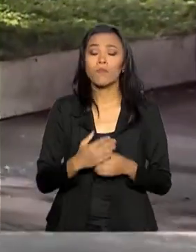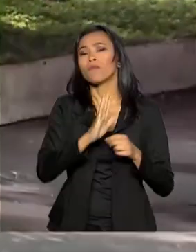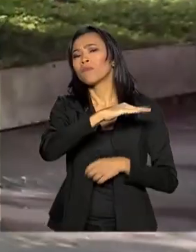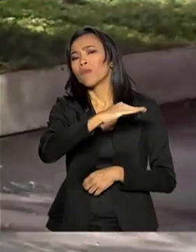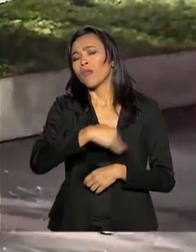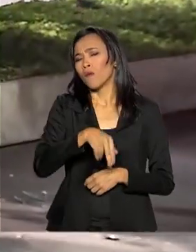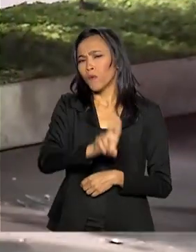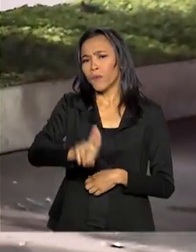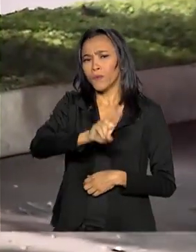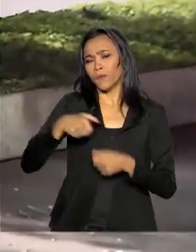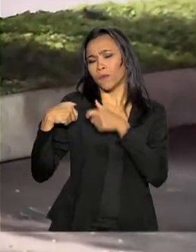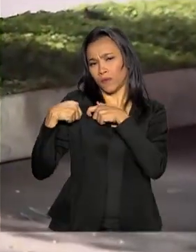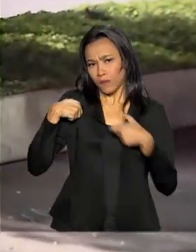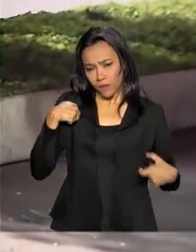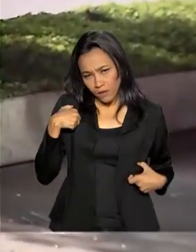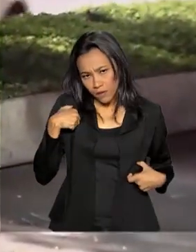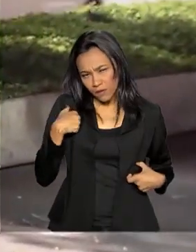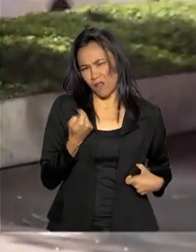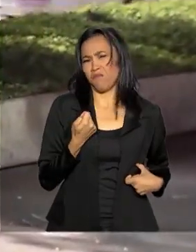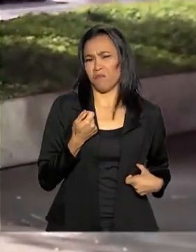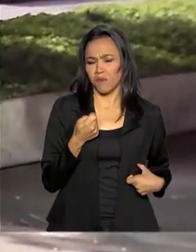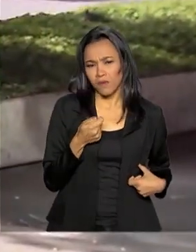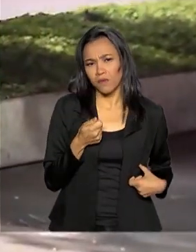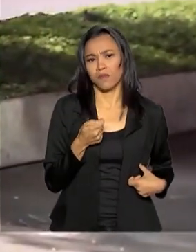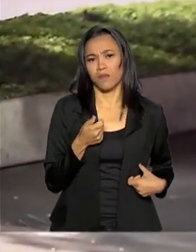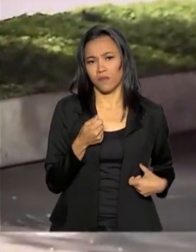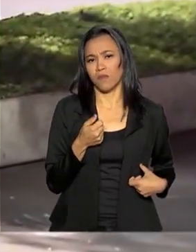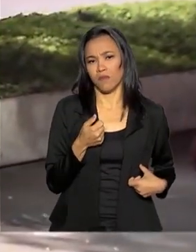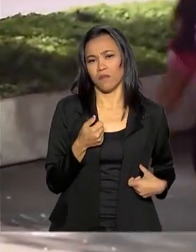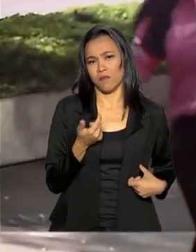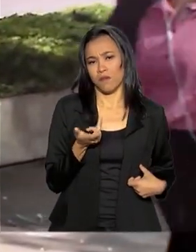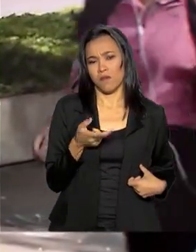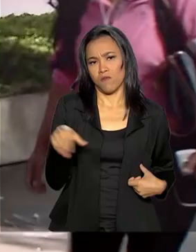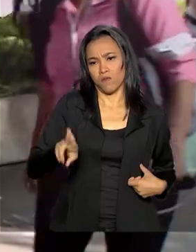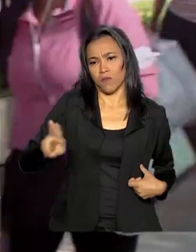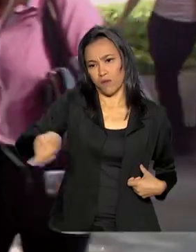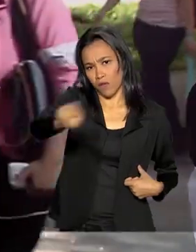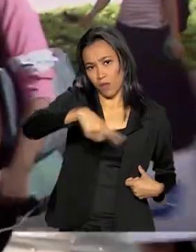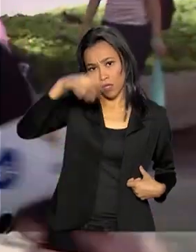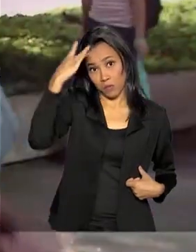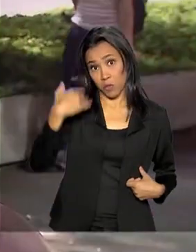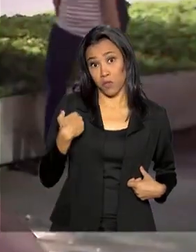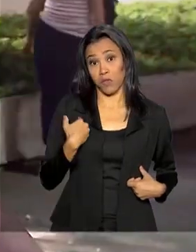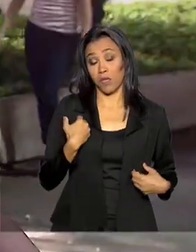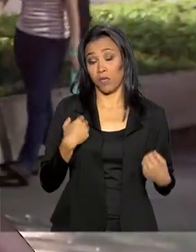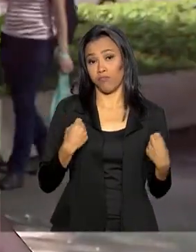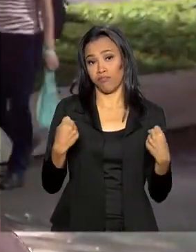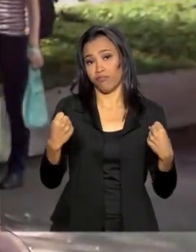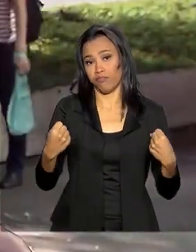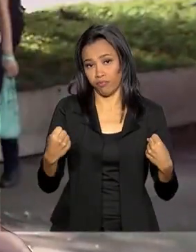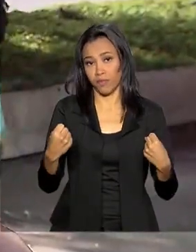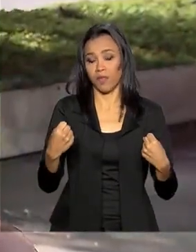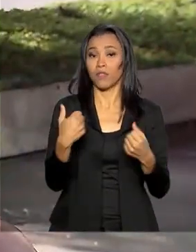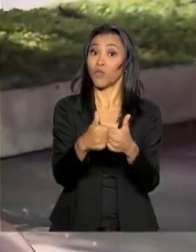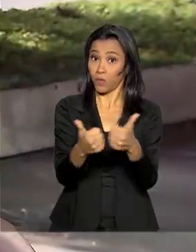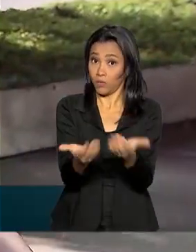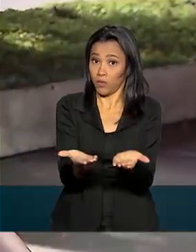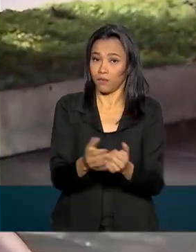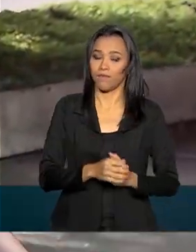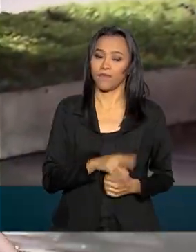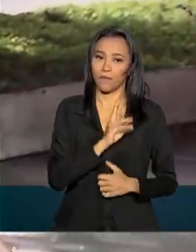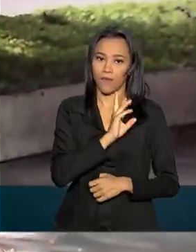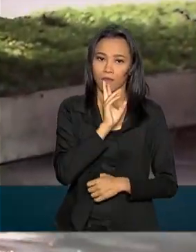cinto de segurança ainda é pouco realizado por parte dos passageiros que viajam de ônibus? Sim. A gente